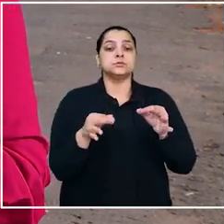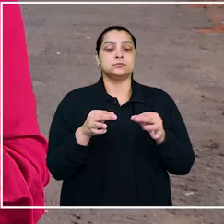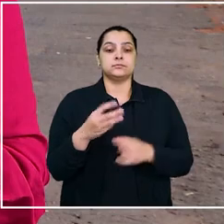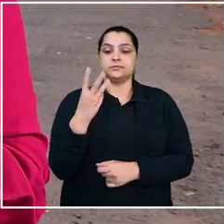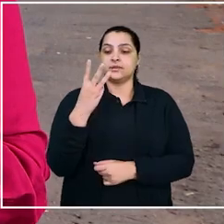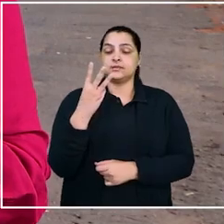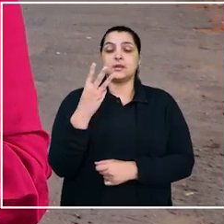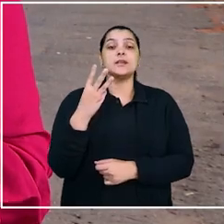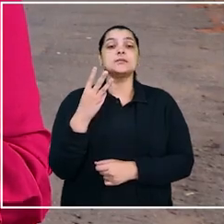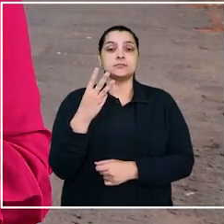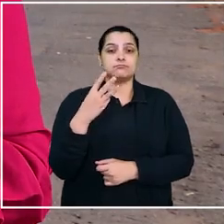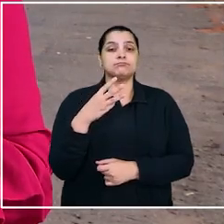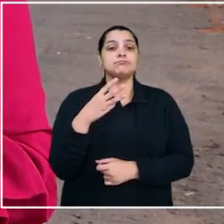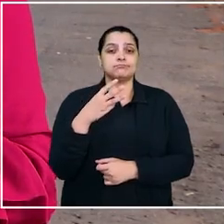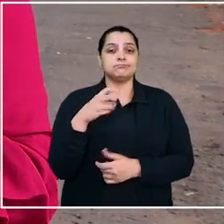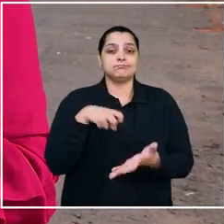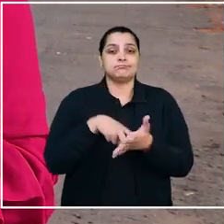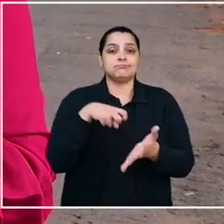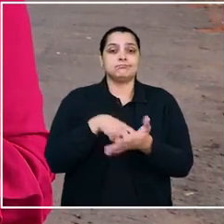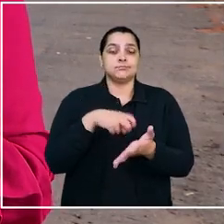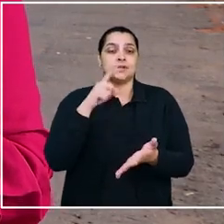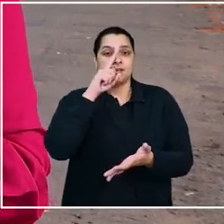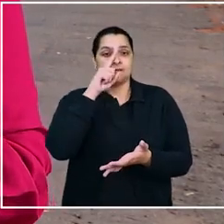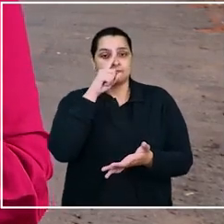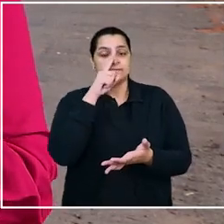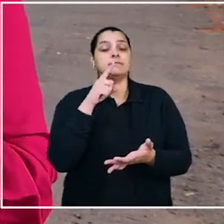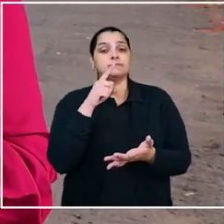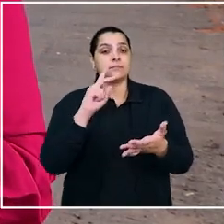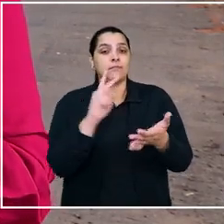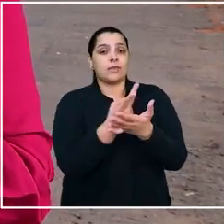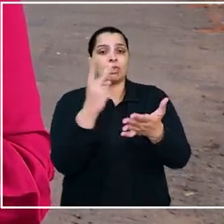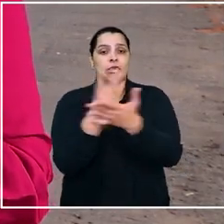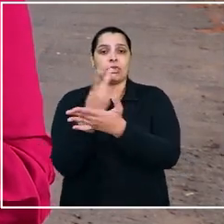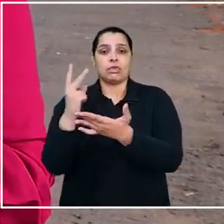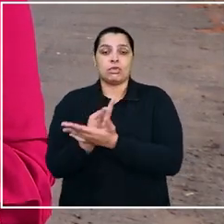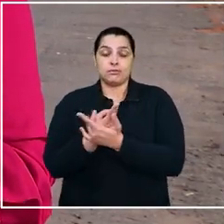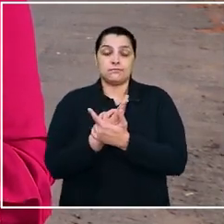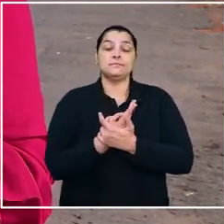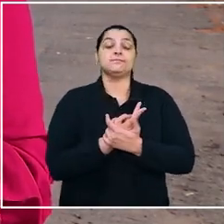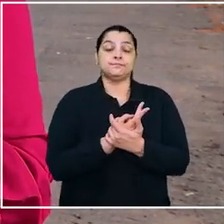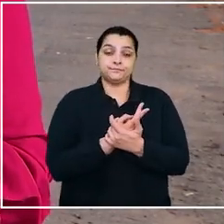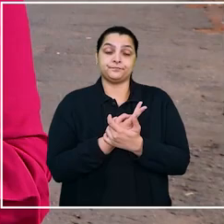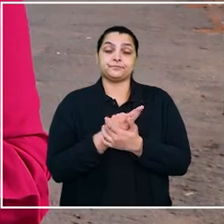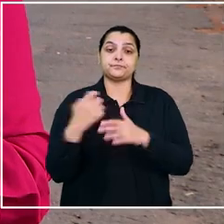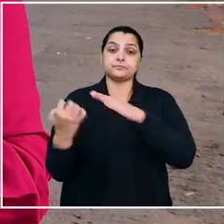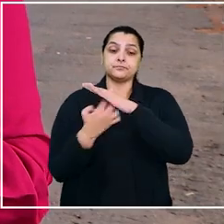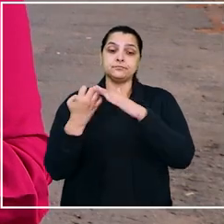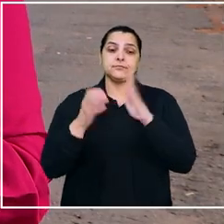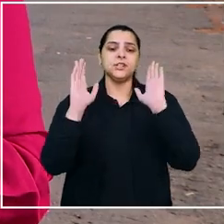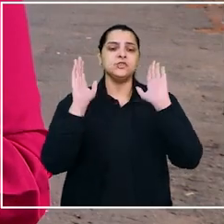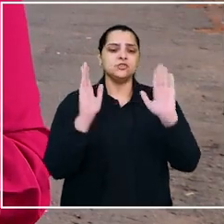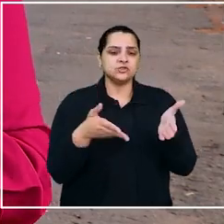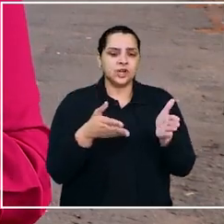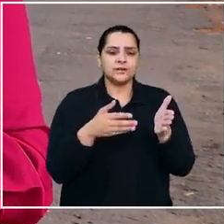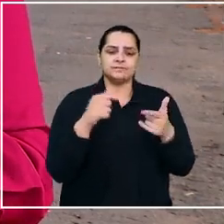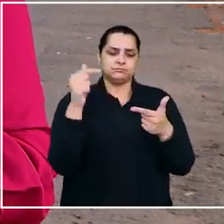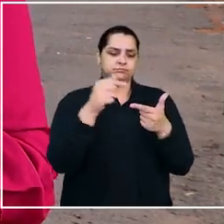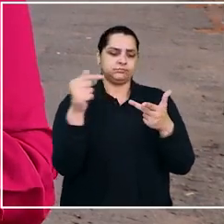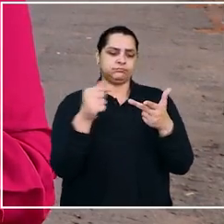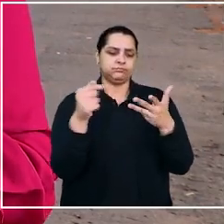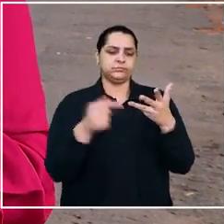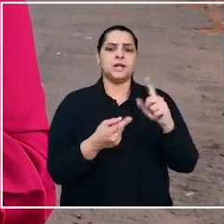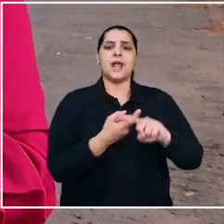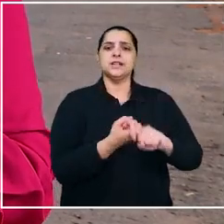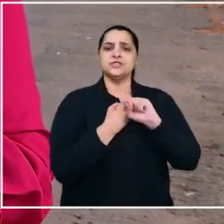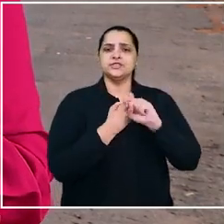judicial de três faltas graves para embasar a justa causa. A companhia relatou que o empregado já tinha recebido